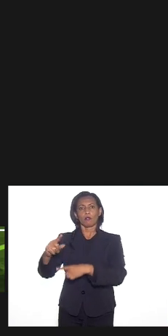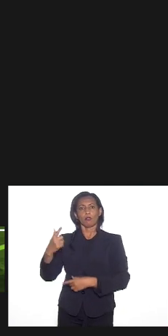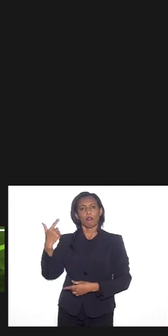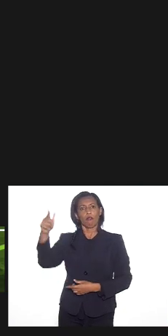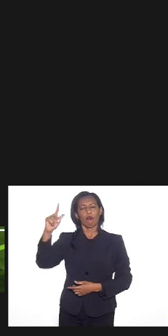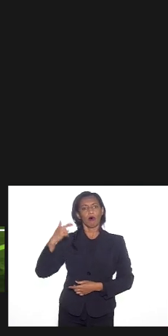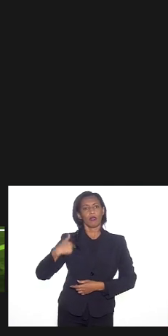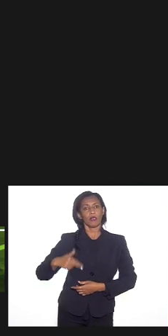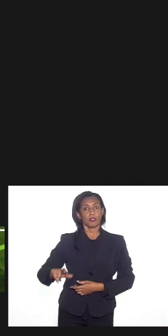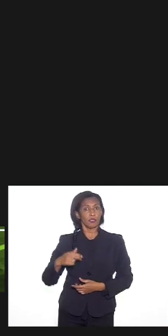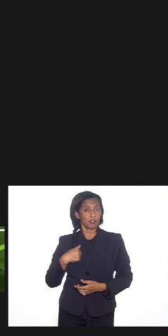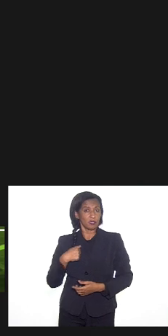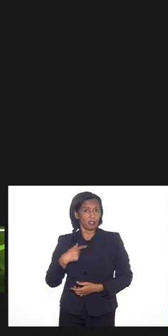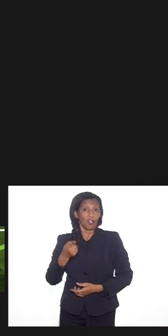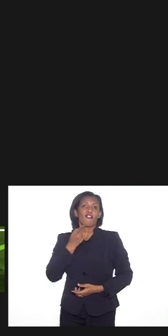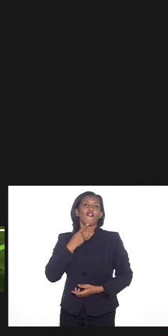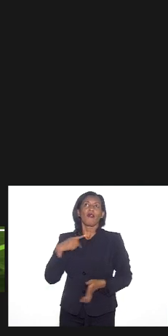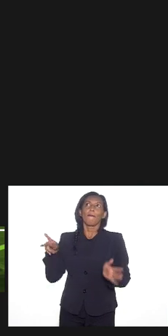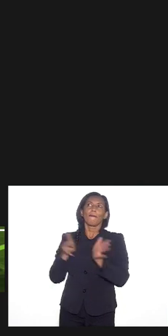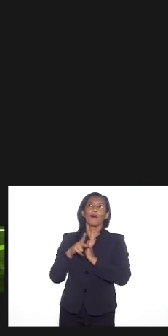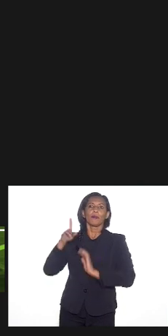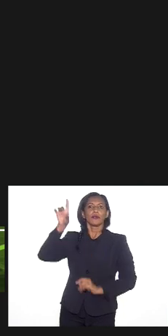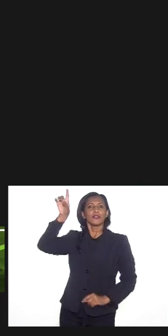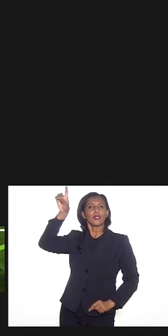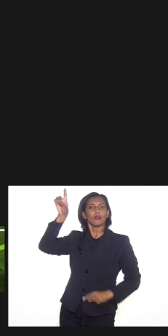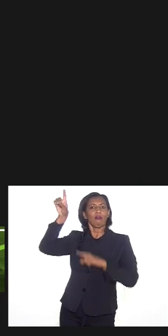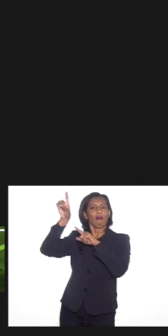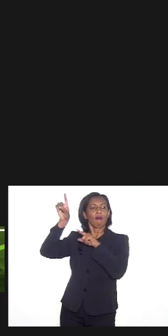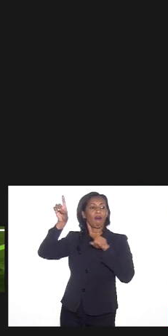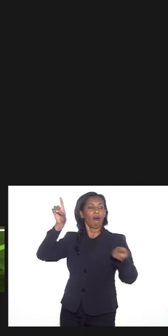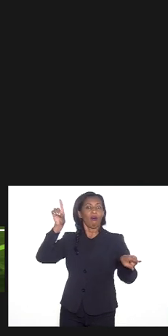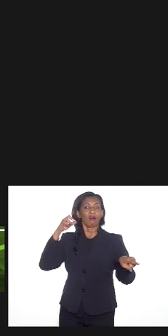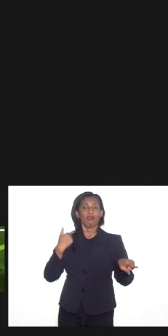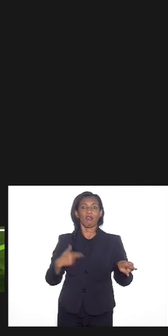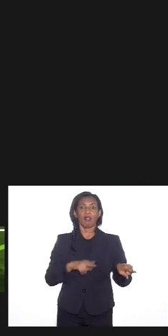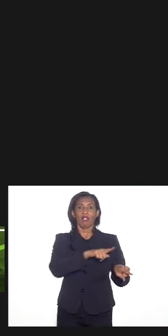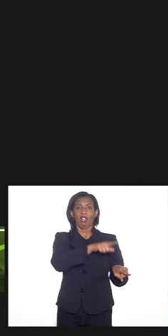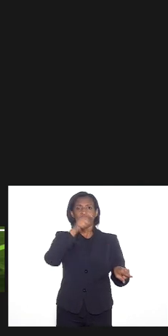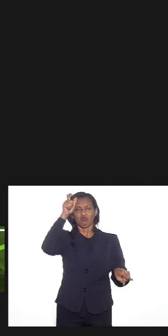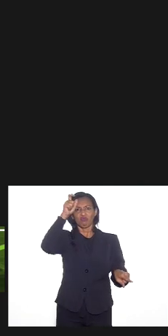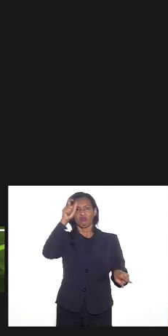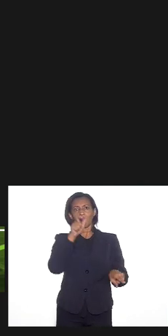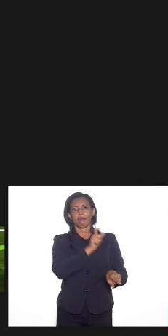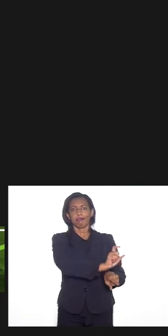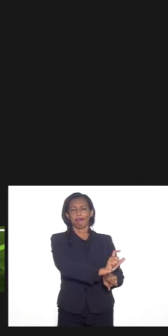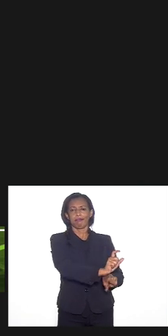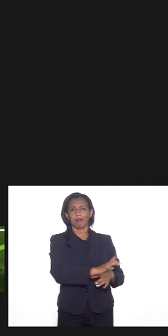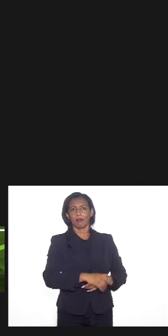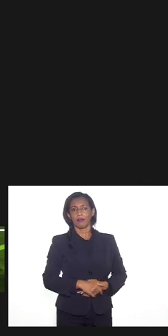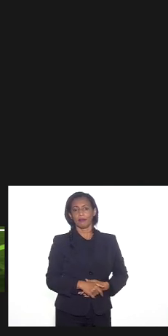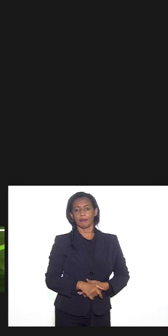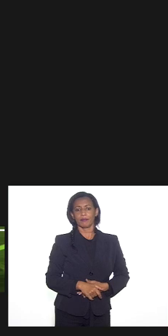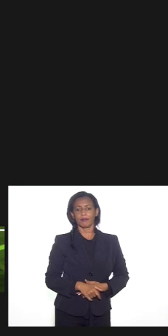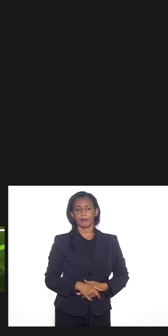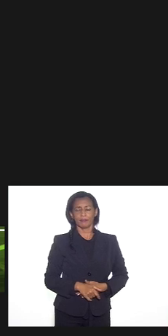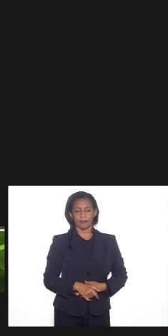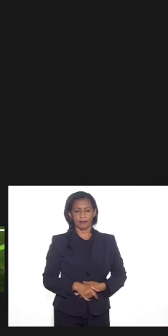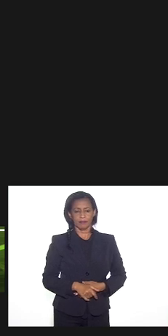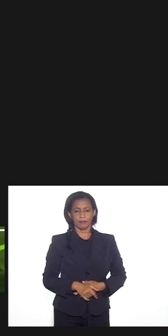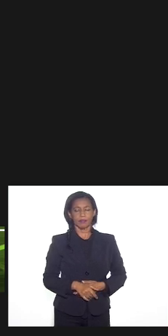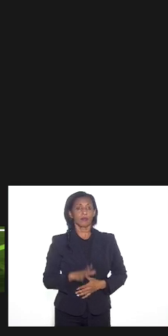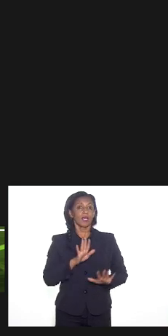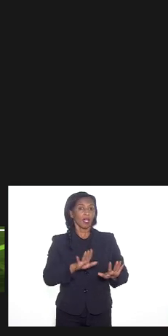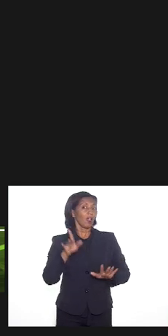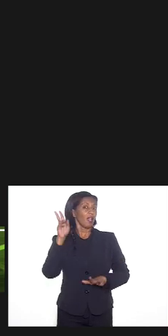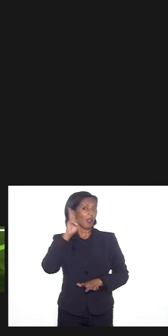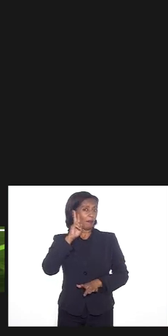fazendo uma vontade de Deus porque aquela outra religião seria do diabo pode eu lembrar